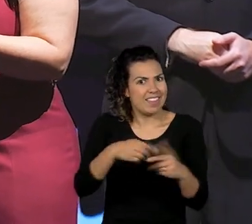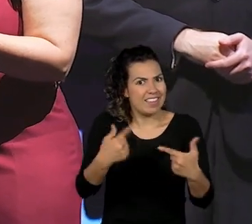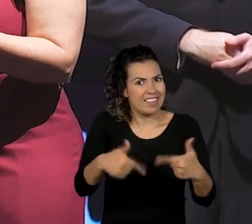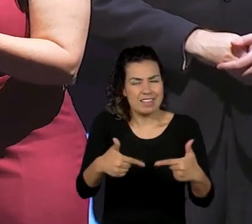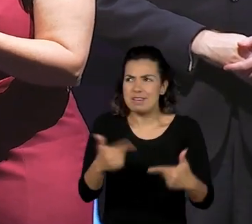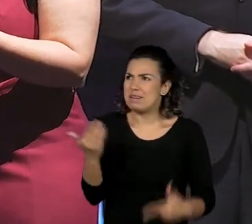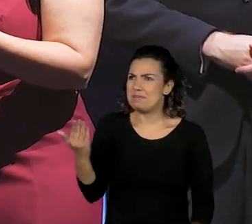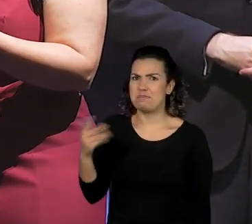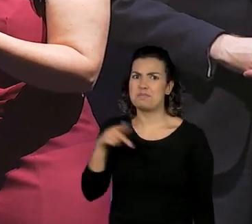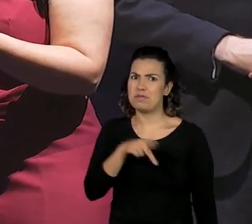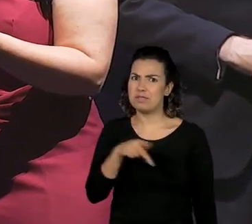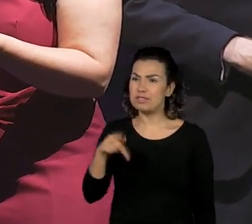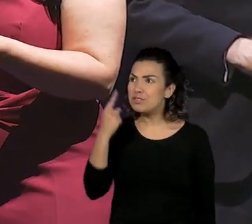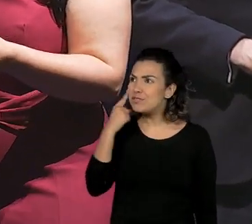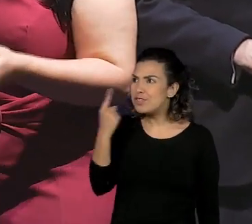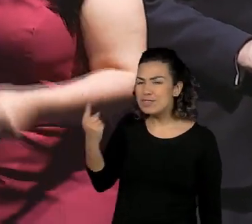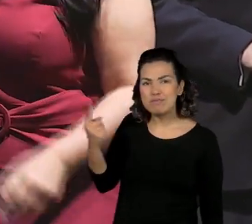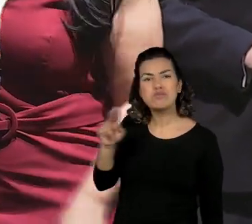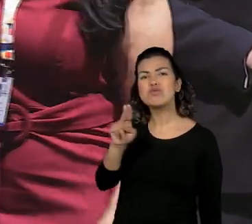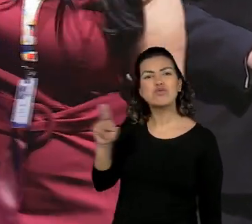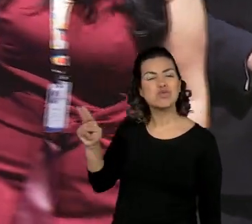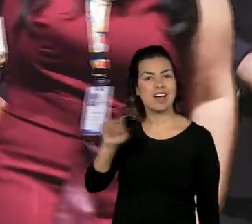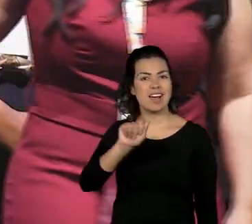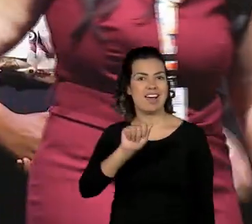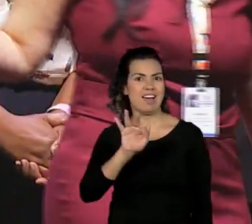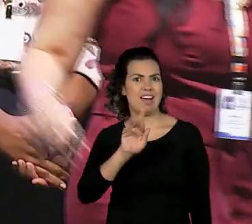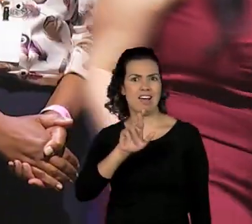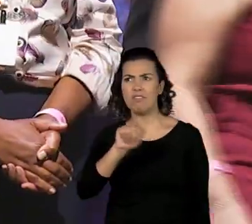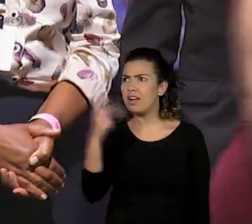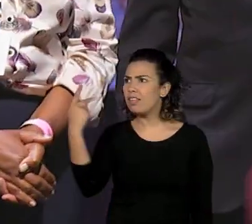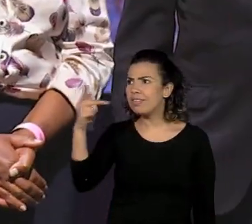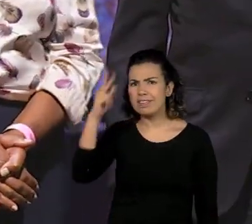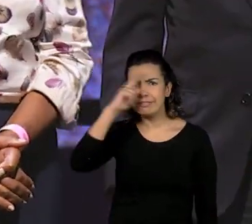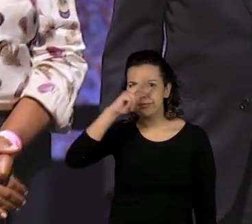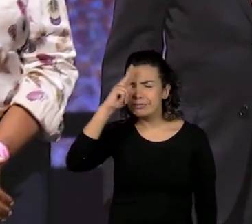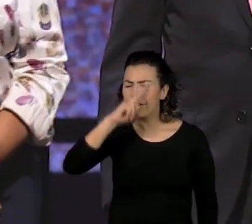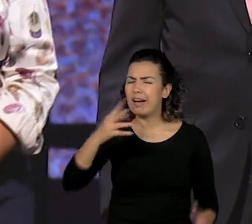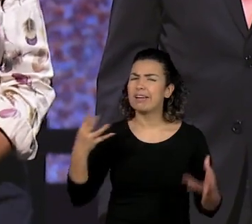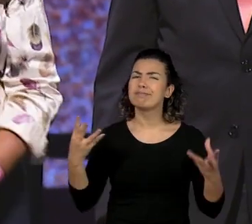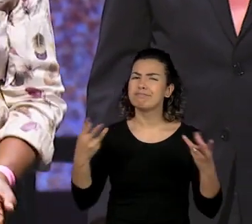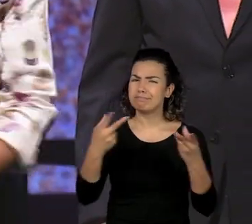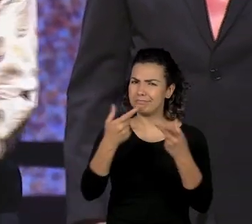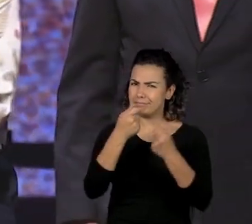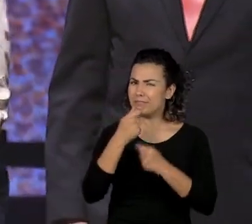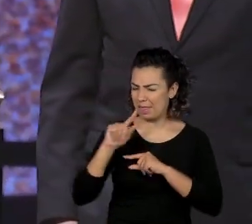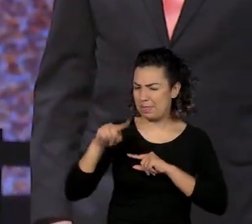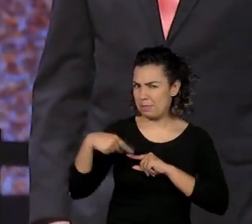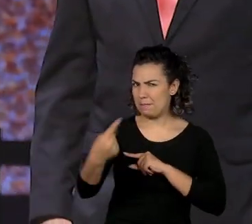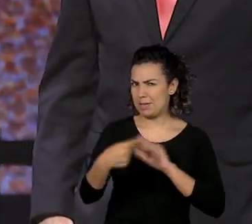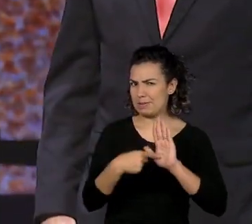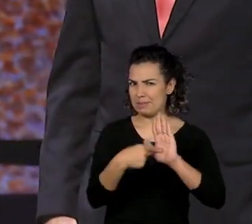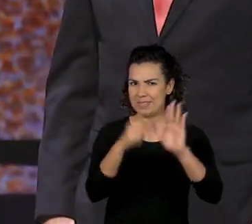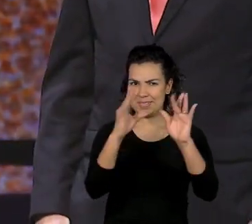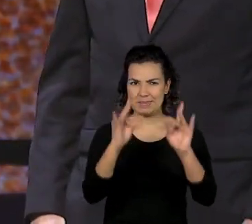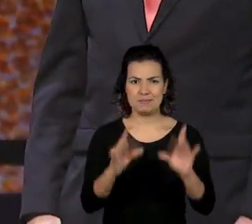você vê a Afra recebendo o prêmio dela, Afra que tem uma história muito bacana, que a gente vai conhecer já, já.